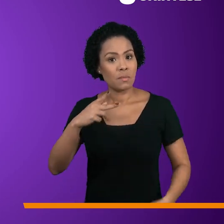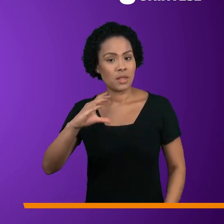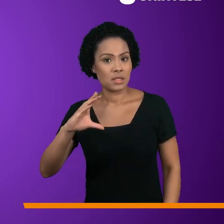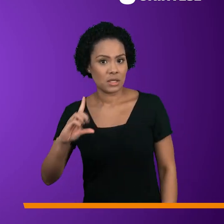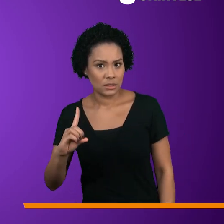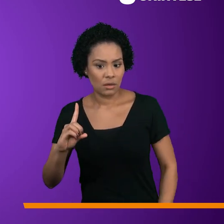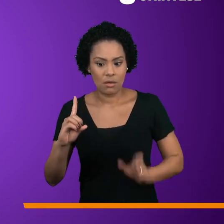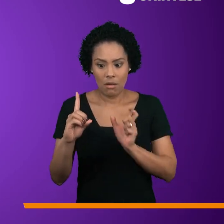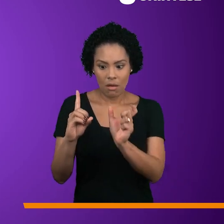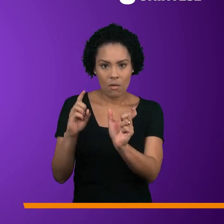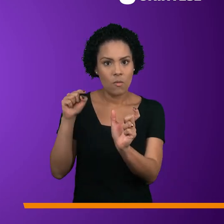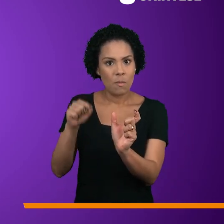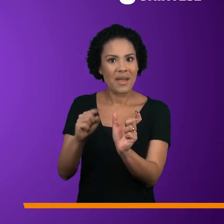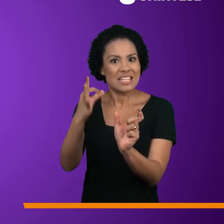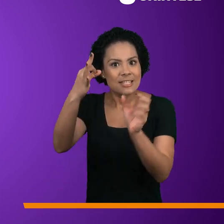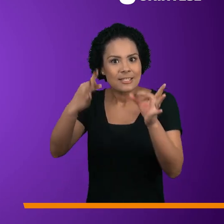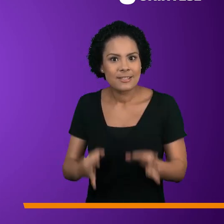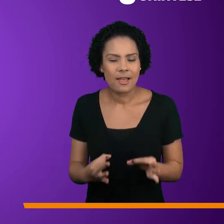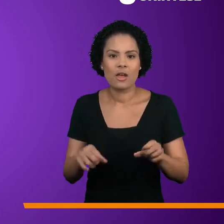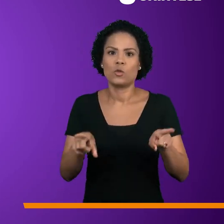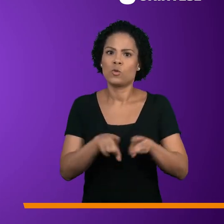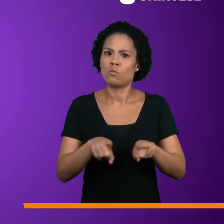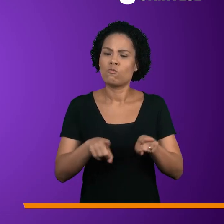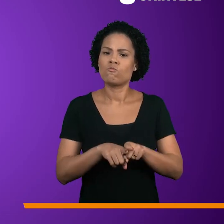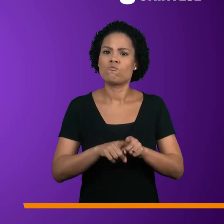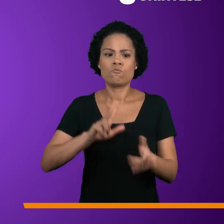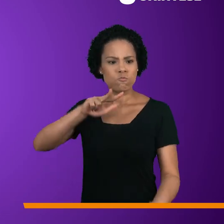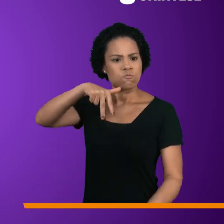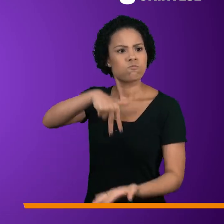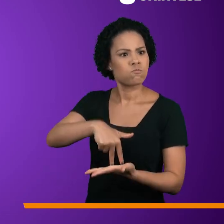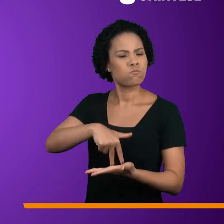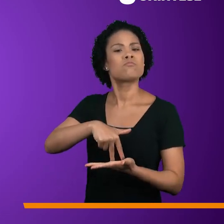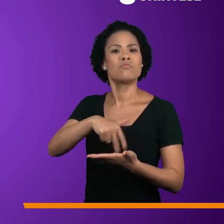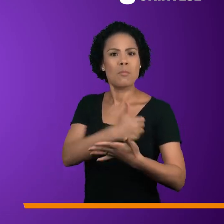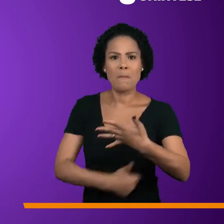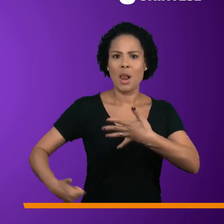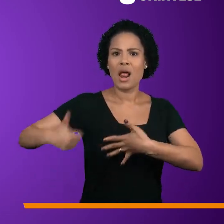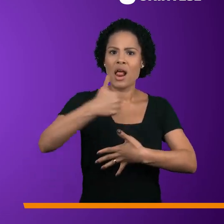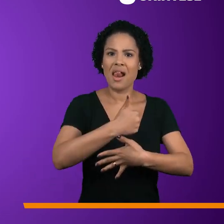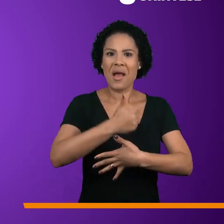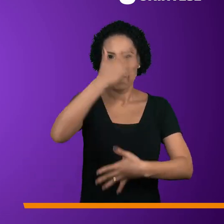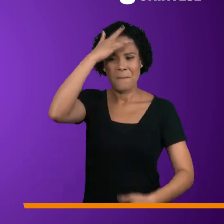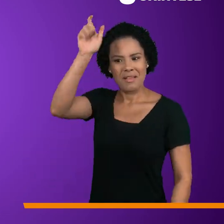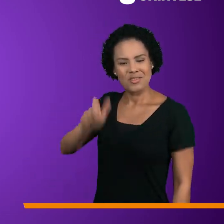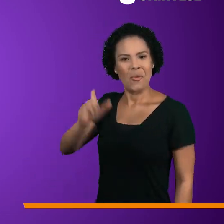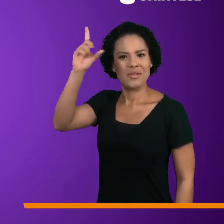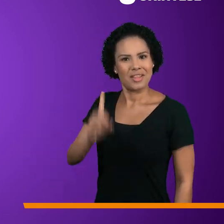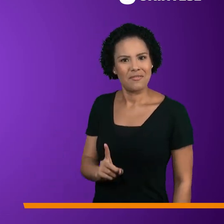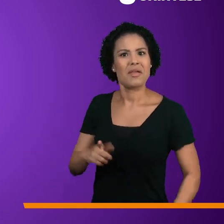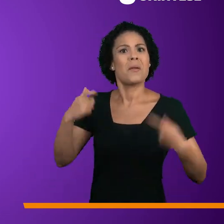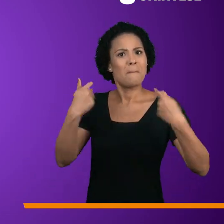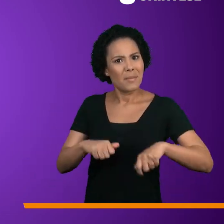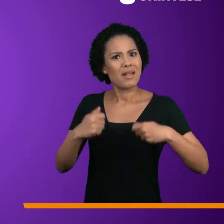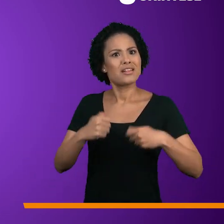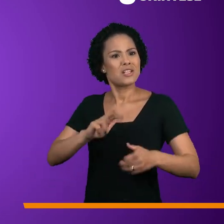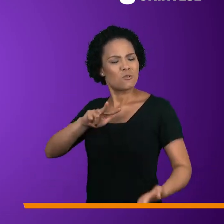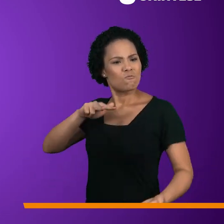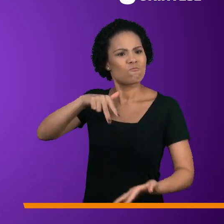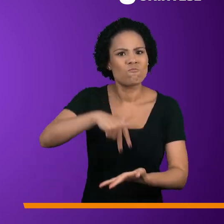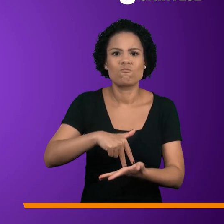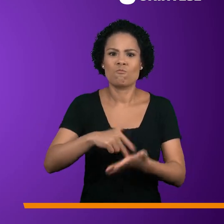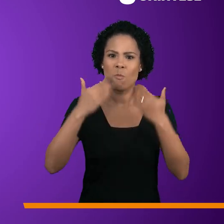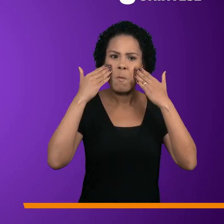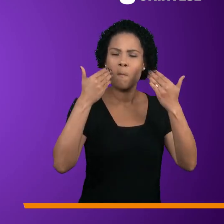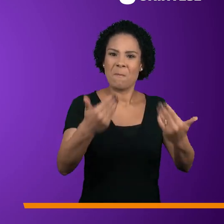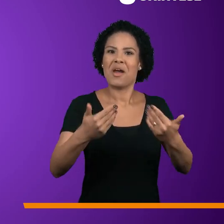tema PCD, o uso da nomenclatura correta e o aumento da representatividade das pessoas com deficiência precisa ganhar